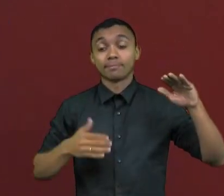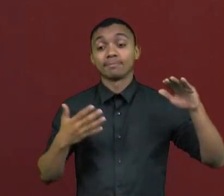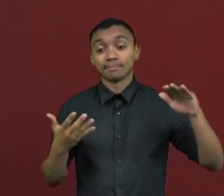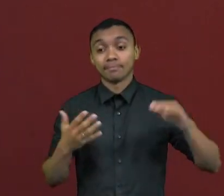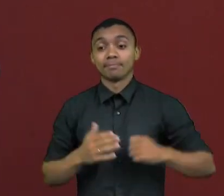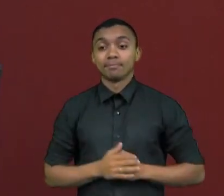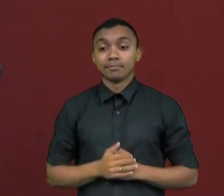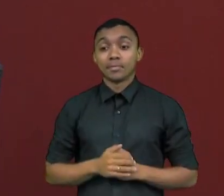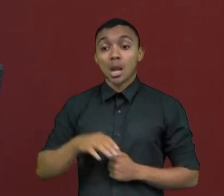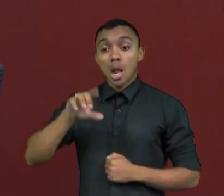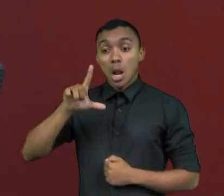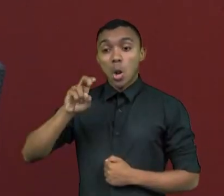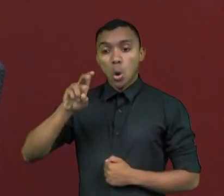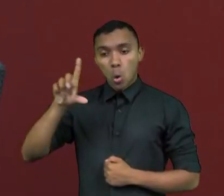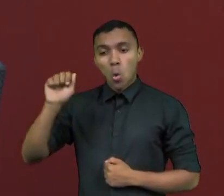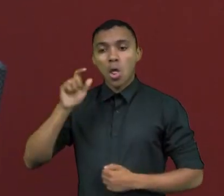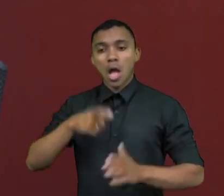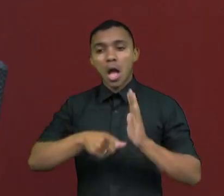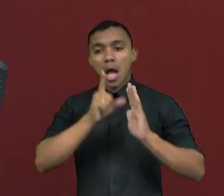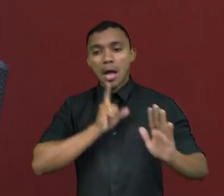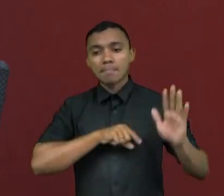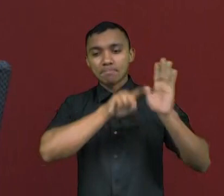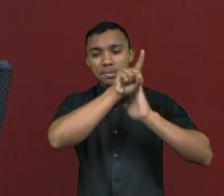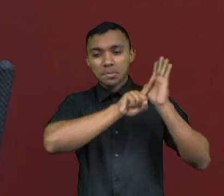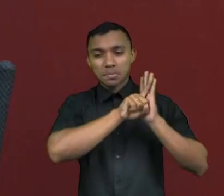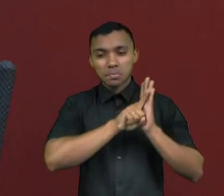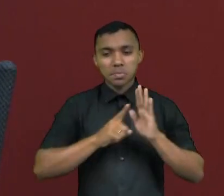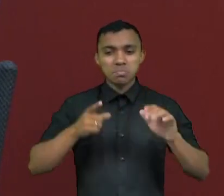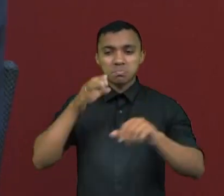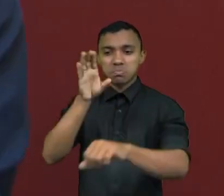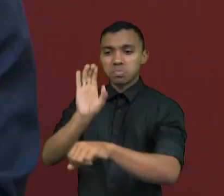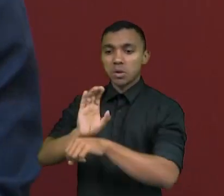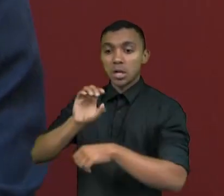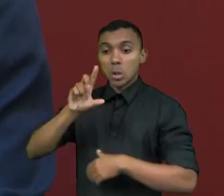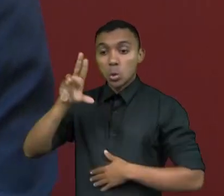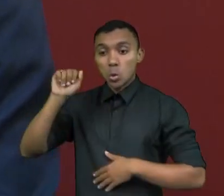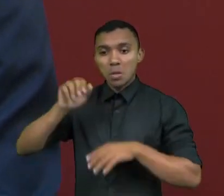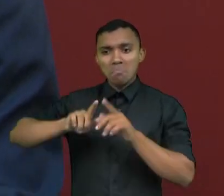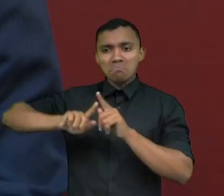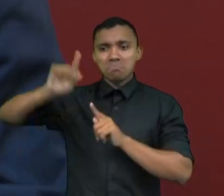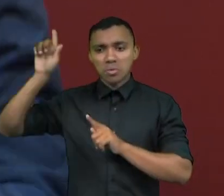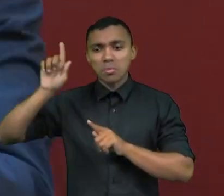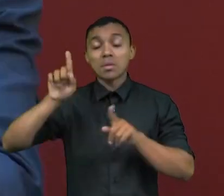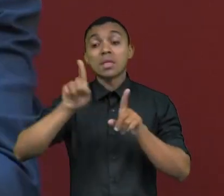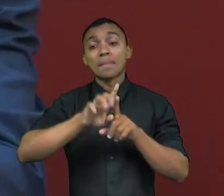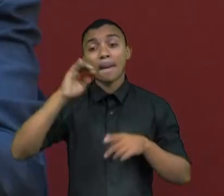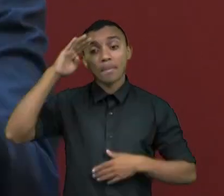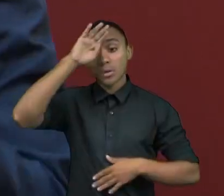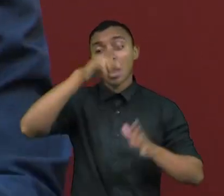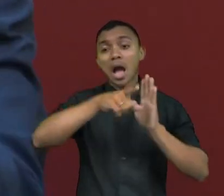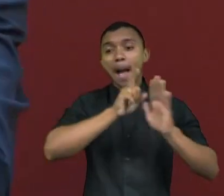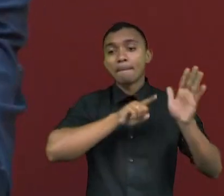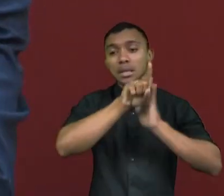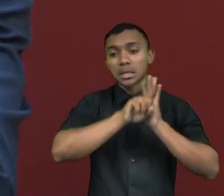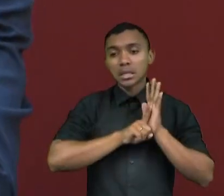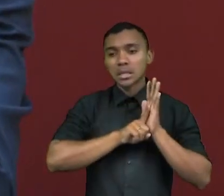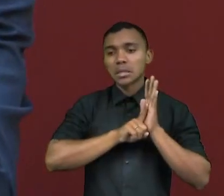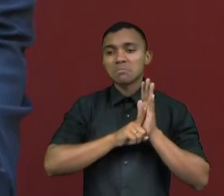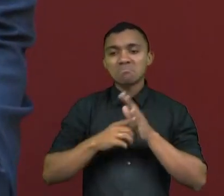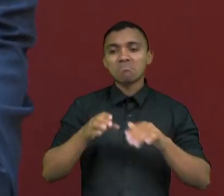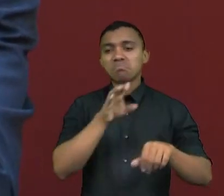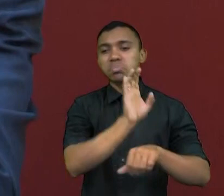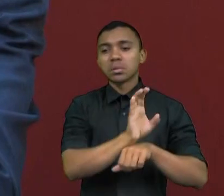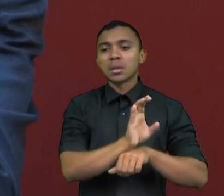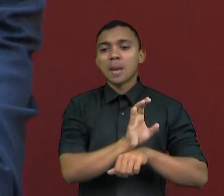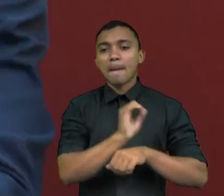a campanha do Lula divulgou inclusive essas pesquisas onde o Lula aparecia na frente. Assim como a campanha do Bolsonaro divulgou as pesquisas onde o Bolsonaro aparecia na